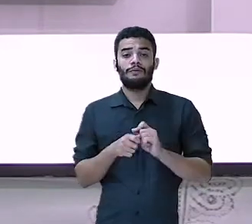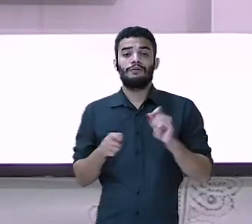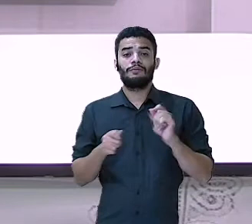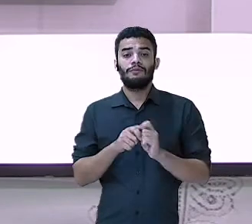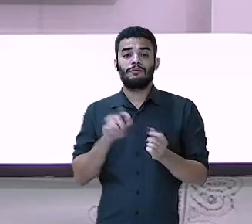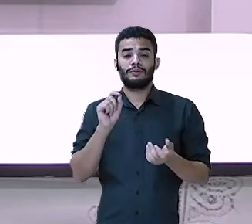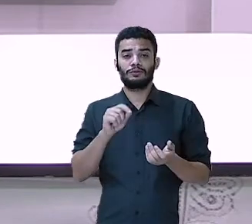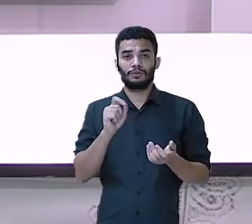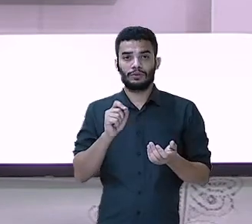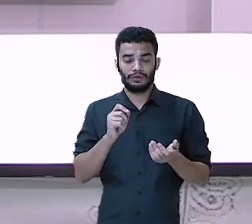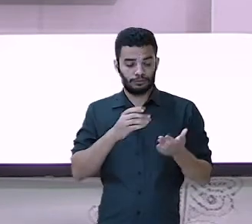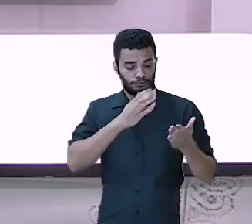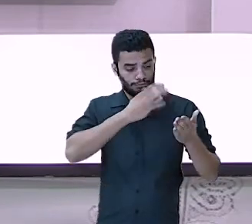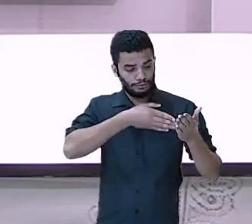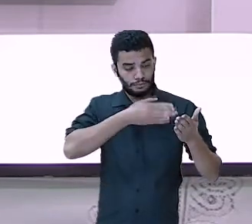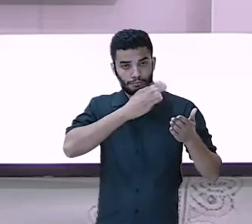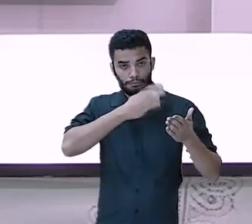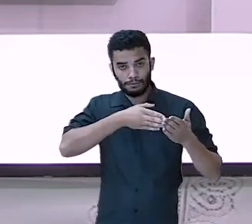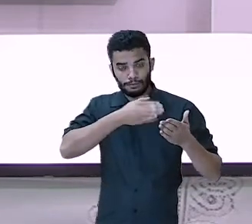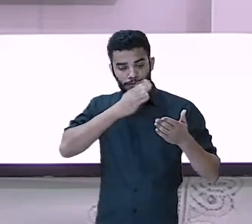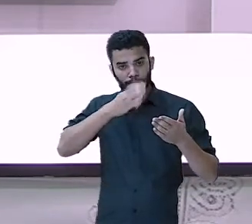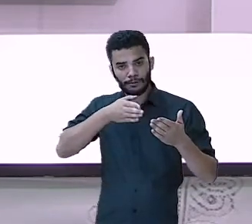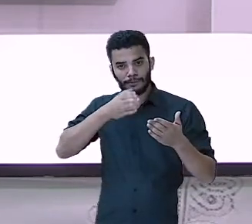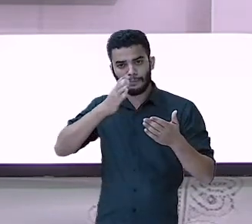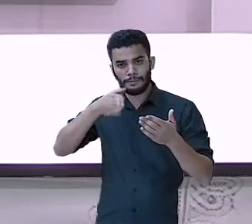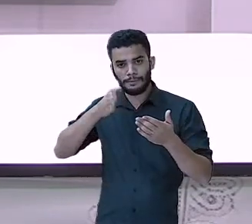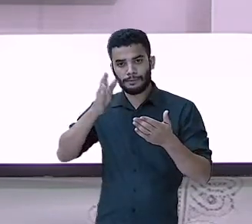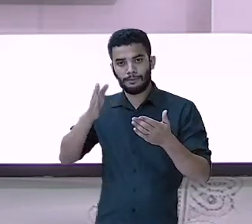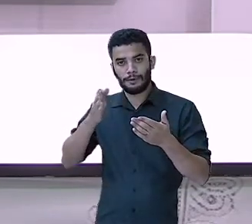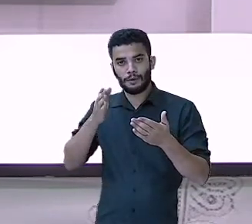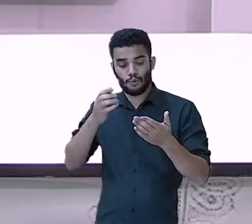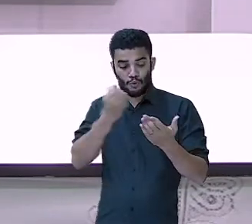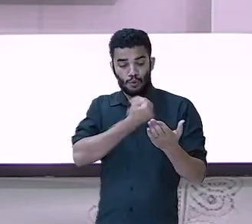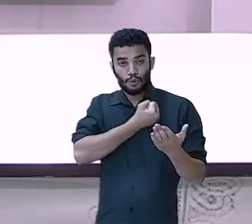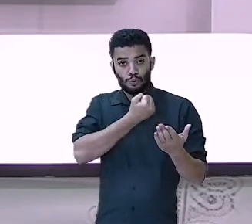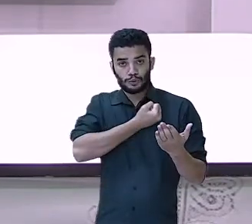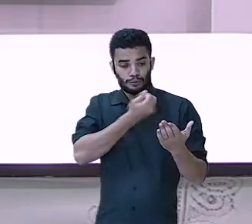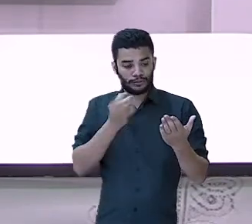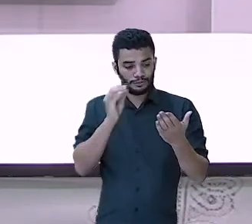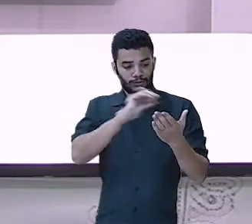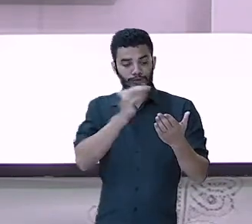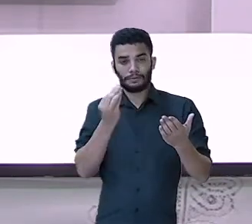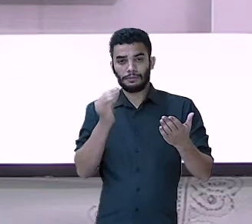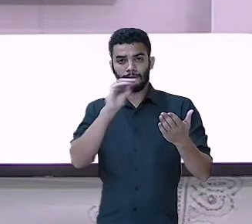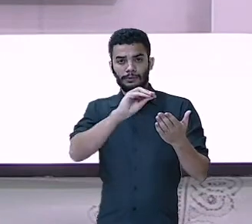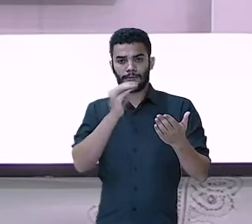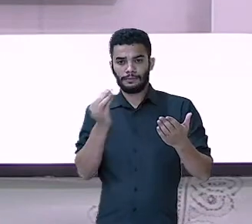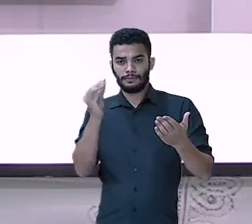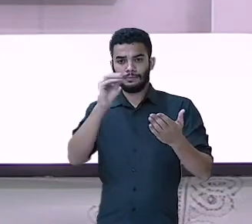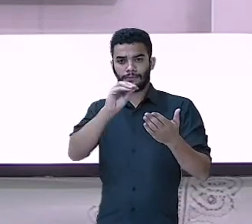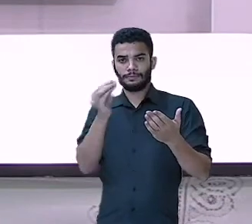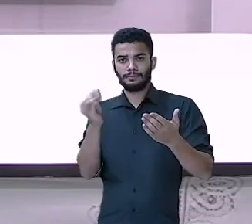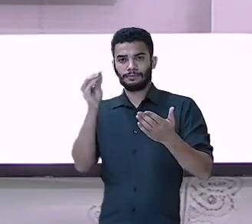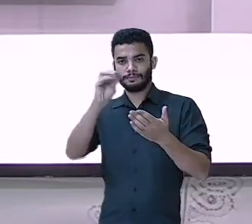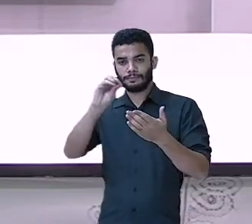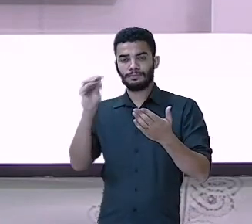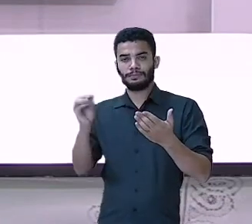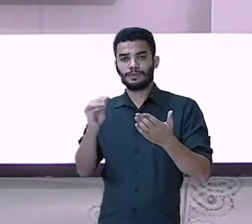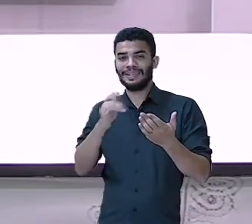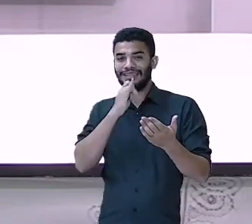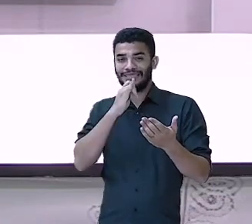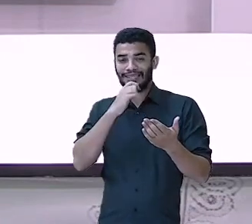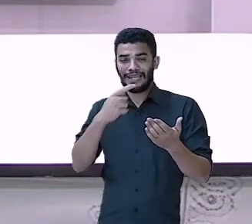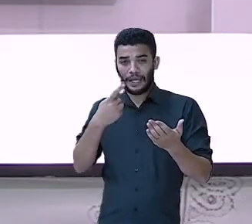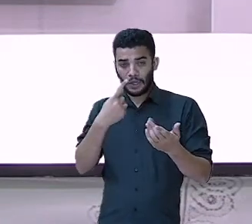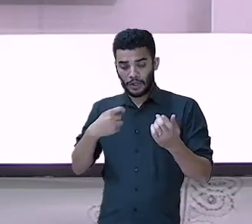esse caminho em cada parte. Eu escolhi fazer até o número 20.